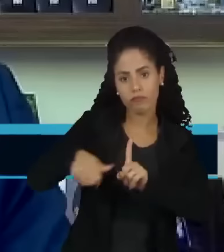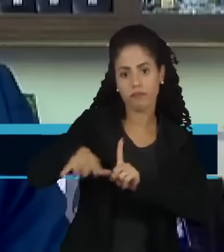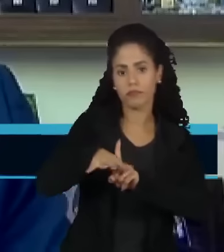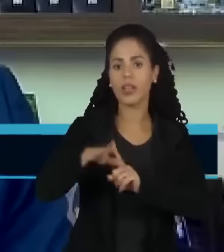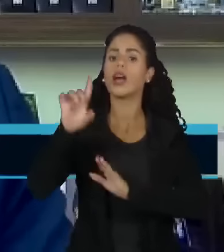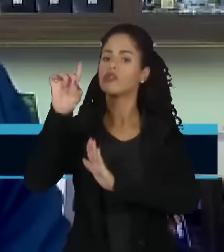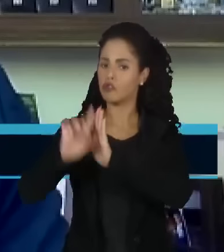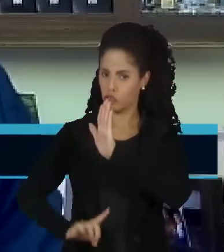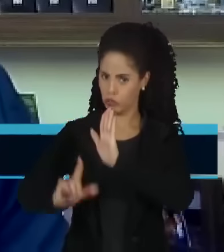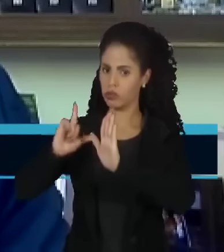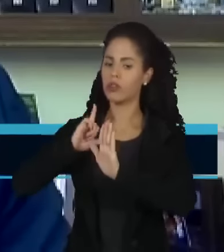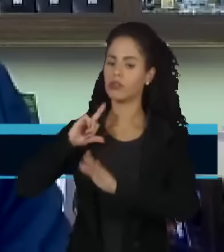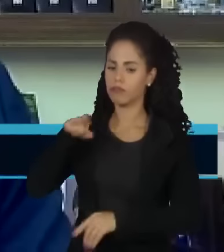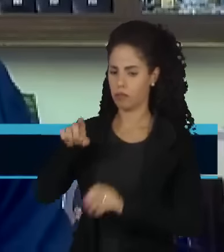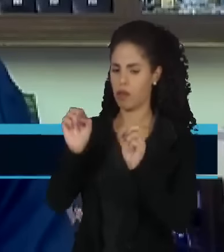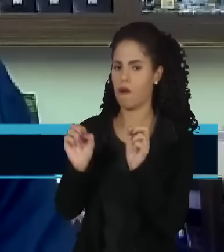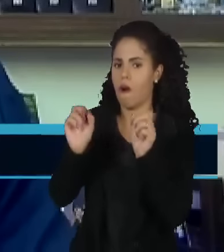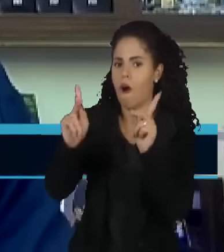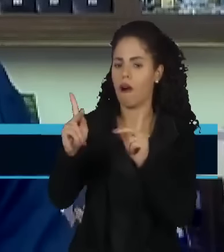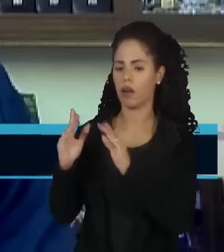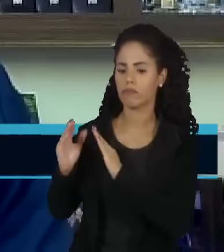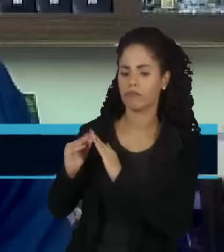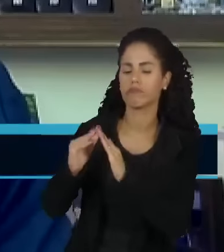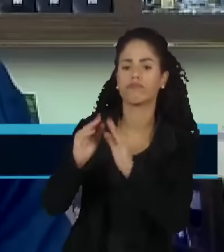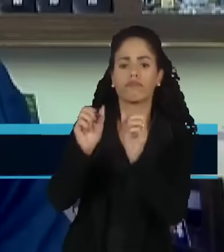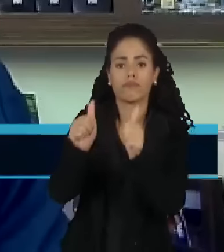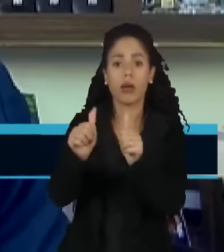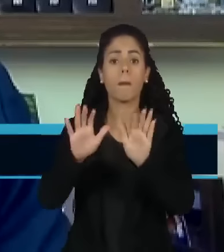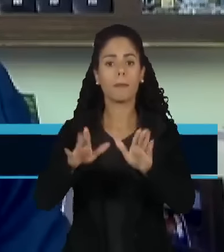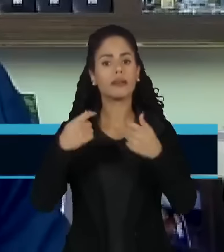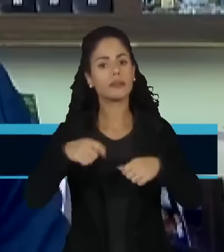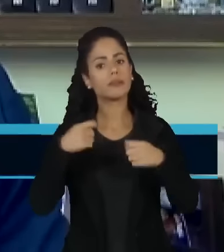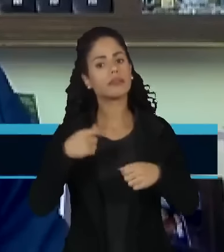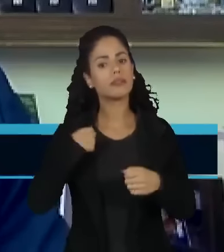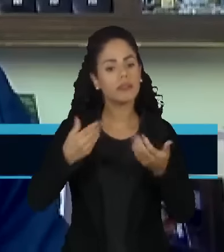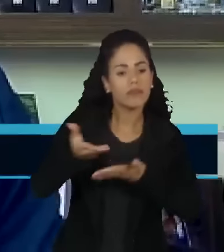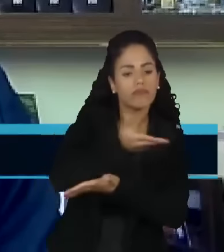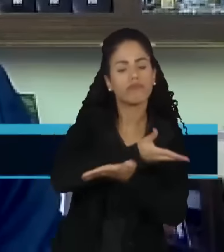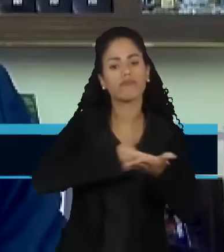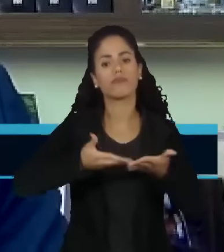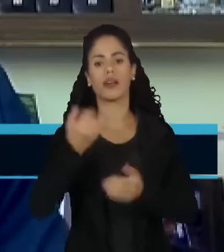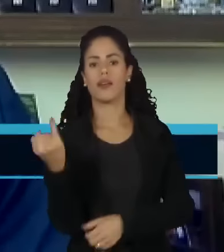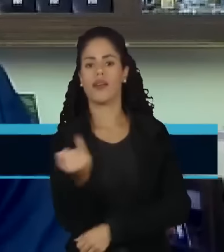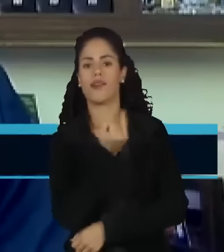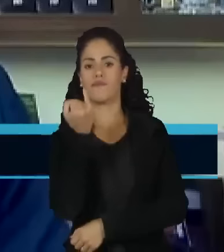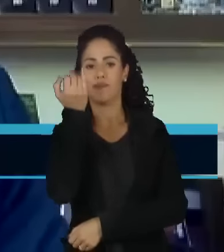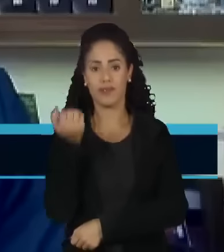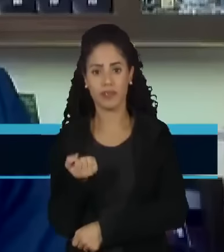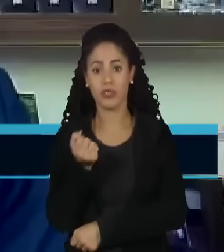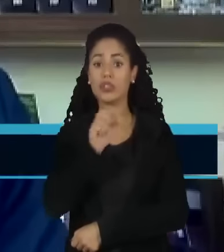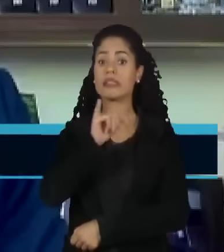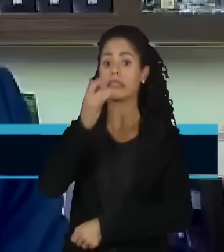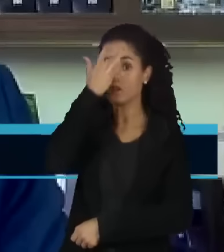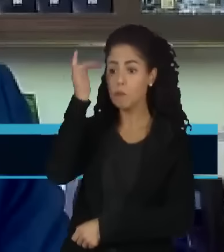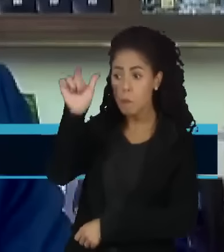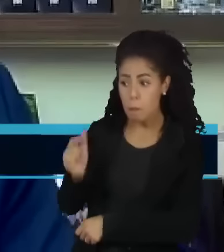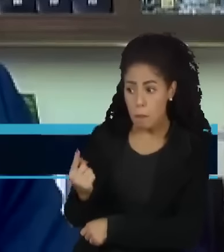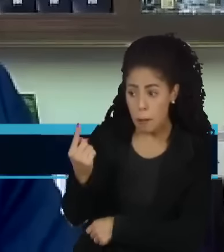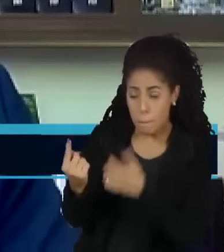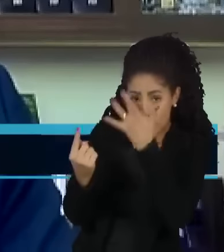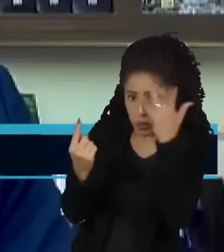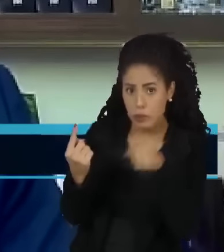direito de propriedade, o direito de propriedade não pode ser absoluto. Tem que se entender o direito coletivo. Então, se uma pessoa está provocando